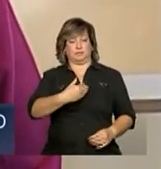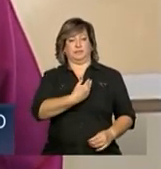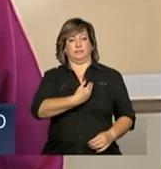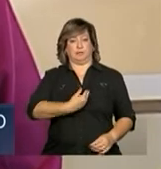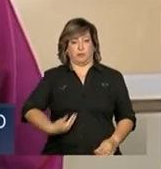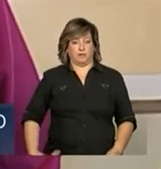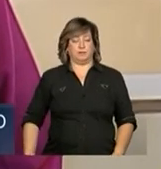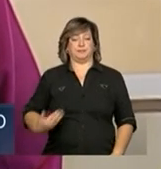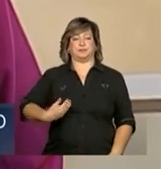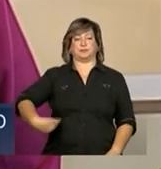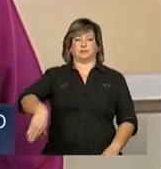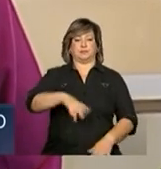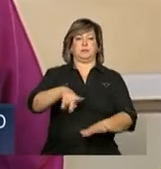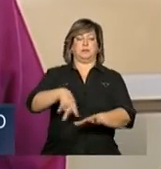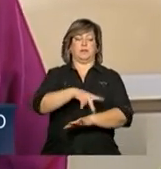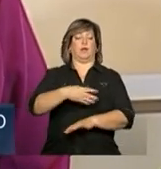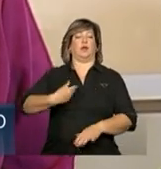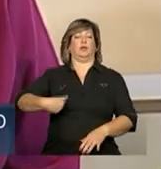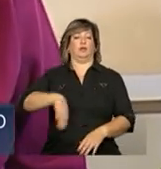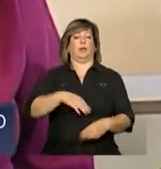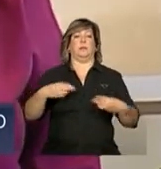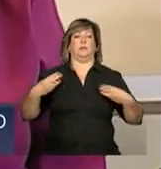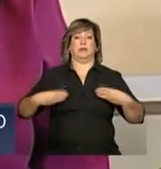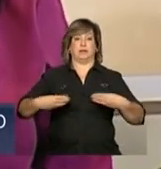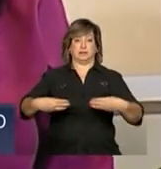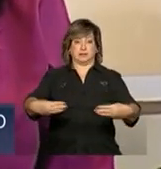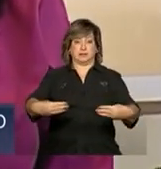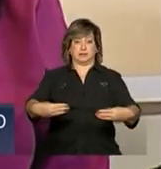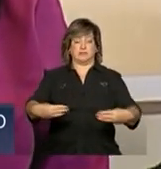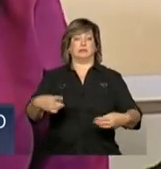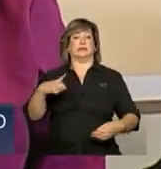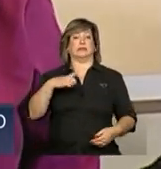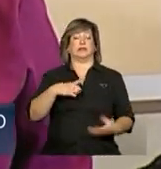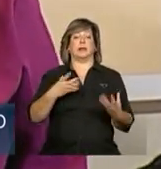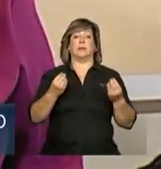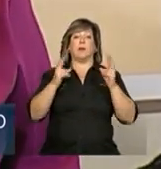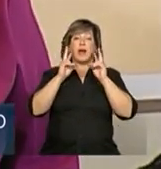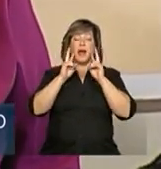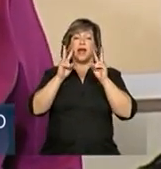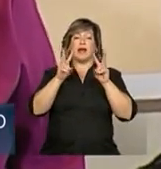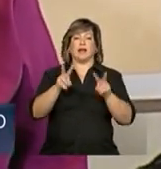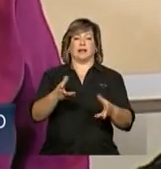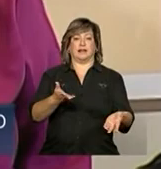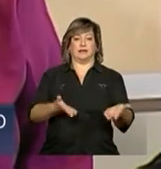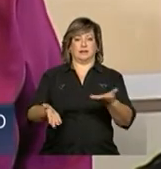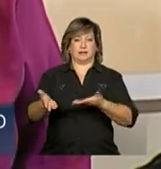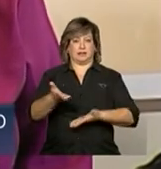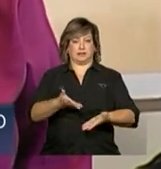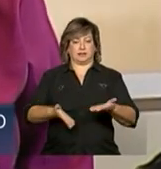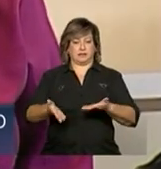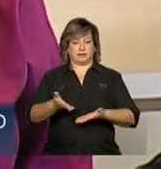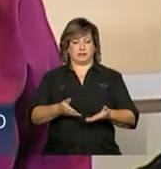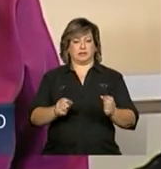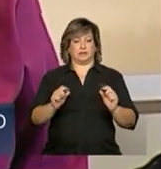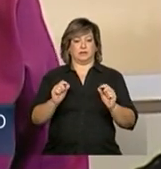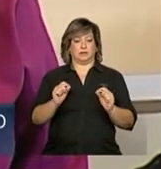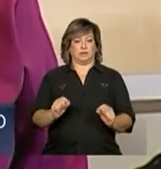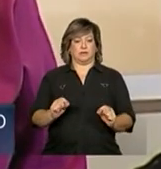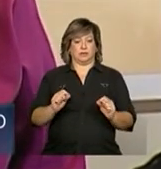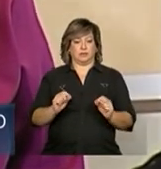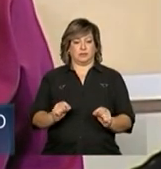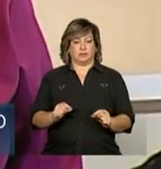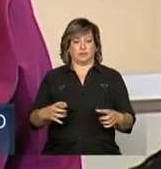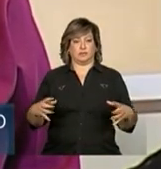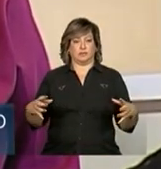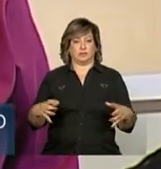o nosso ministério prestou uma grande atenção a a solicitude que nos fez a Organização